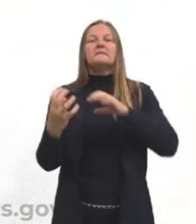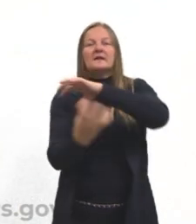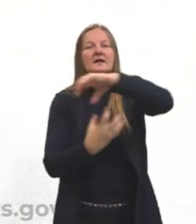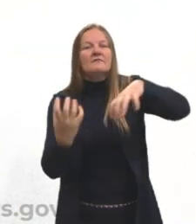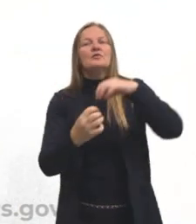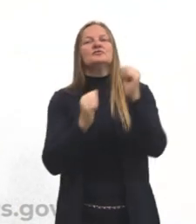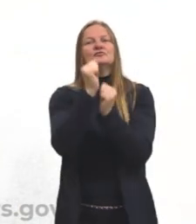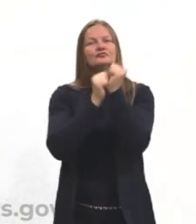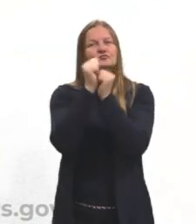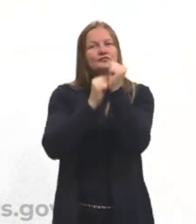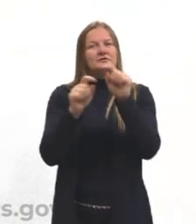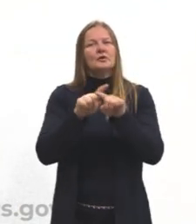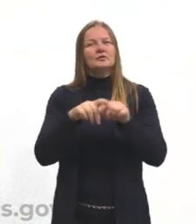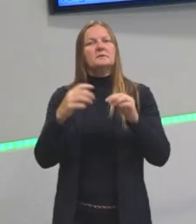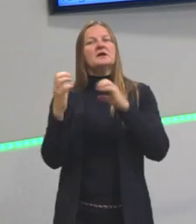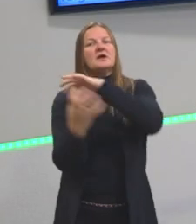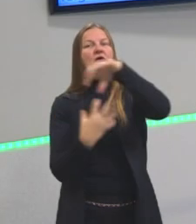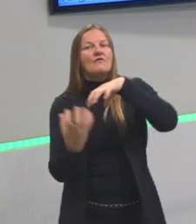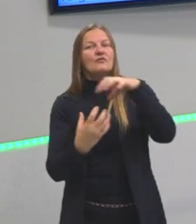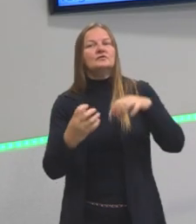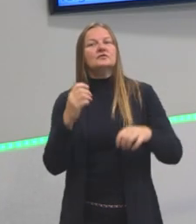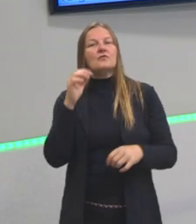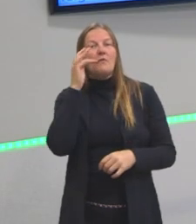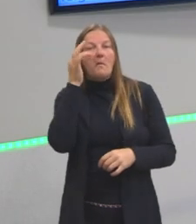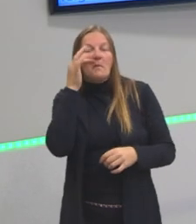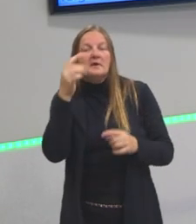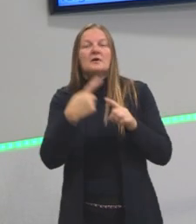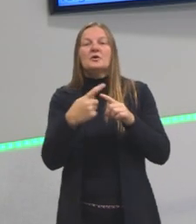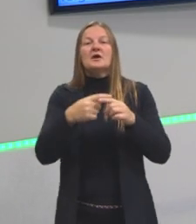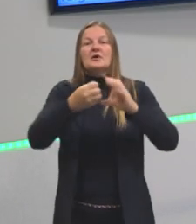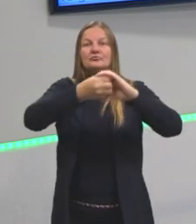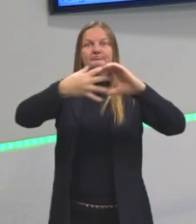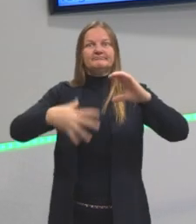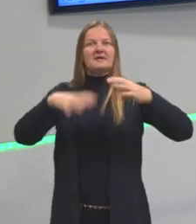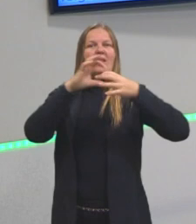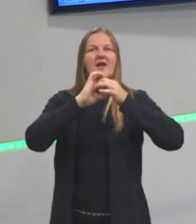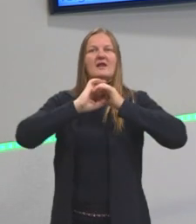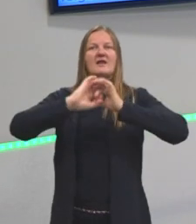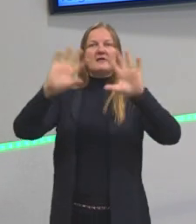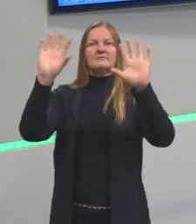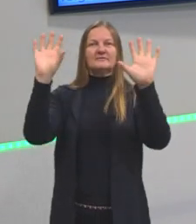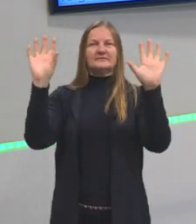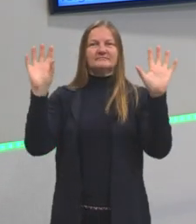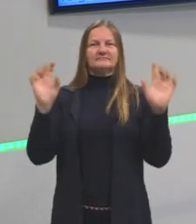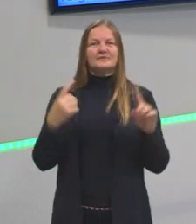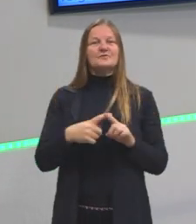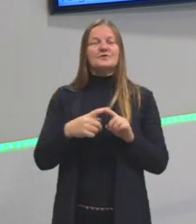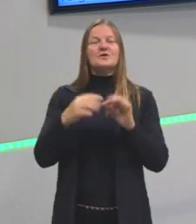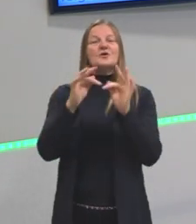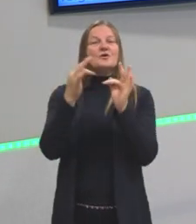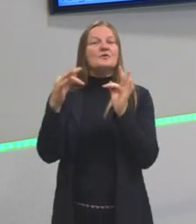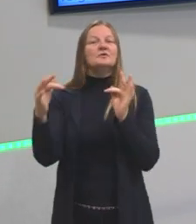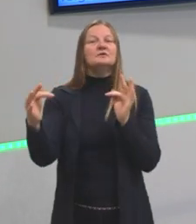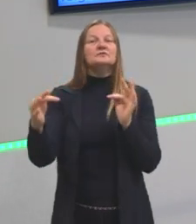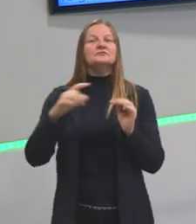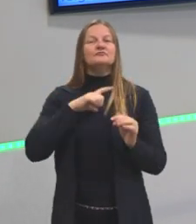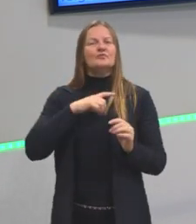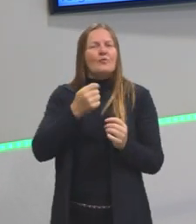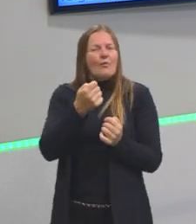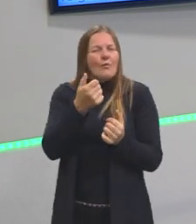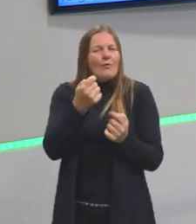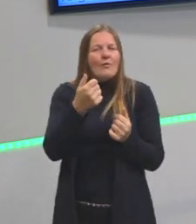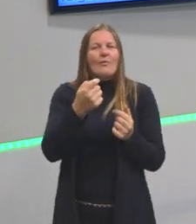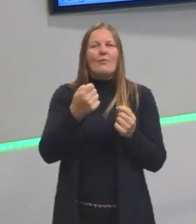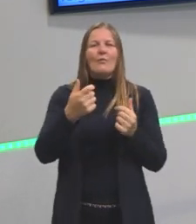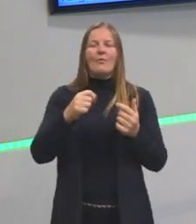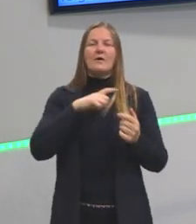Industrial e a Revolução Francesa, que tem princípios também o quê? De liberdade. Porque lá no arcadismo já é quase assim,